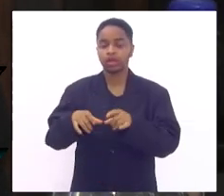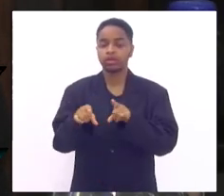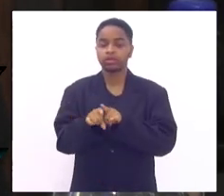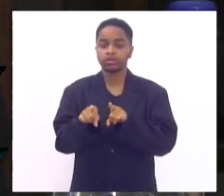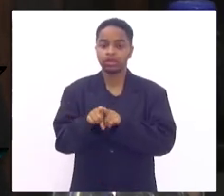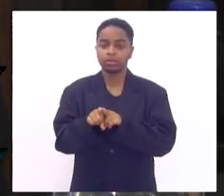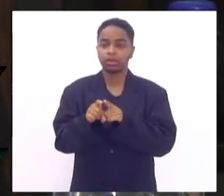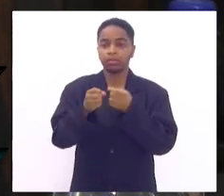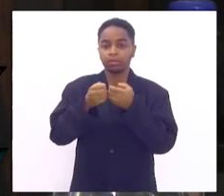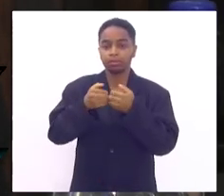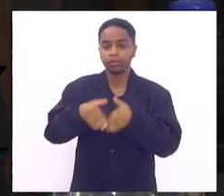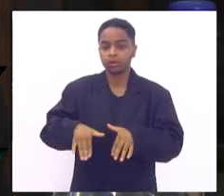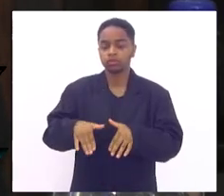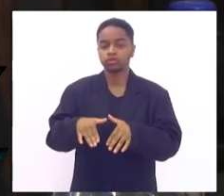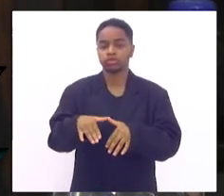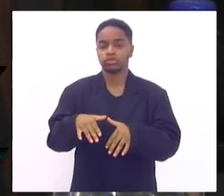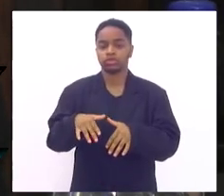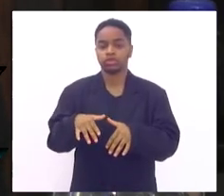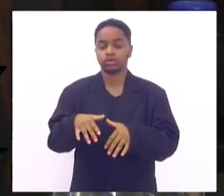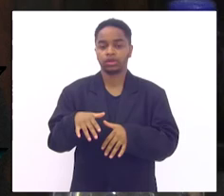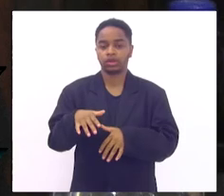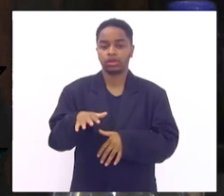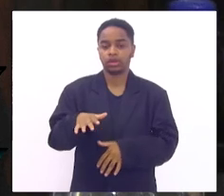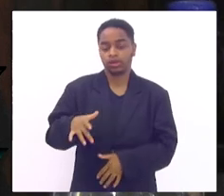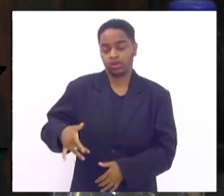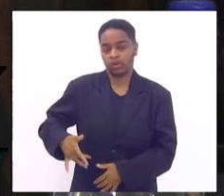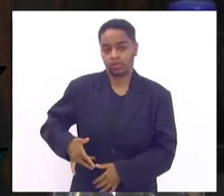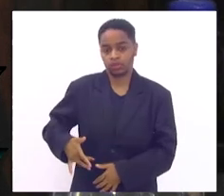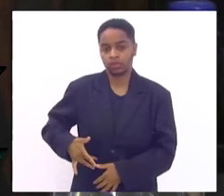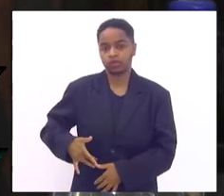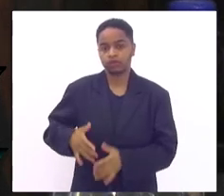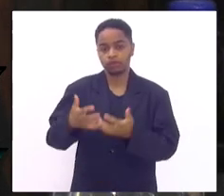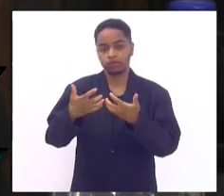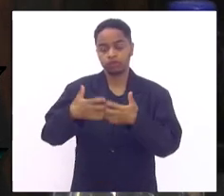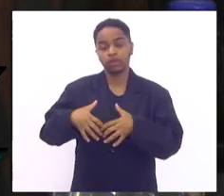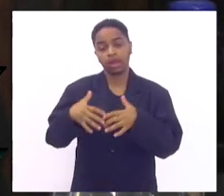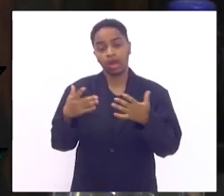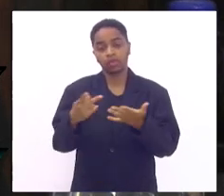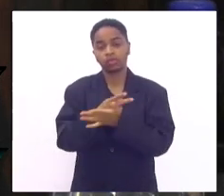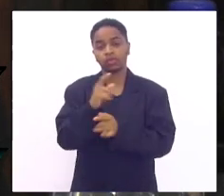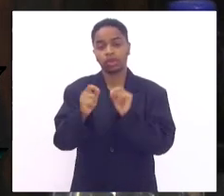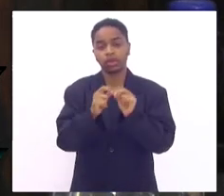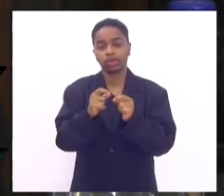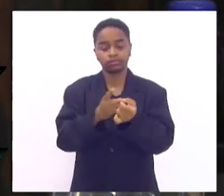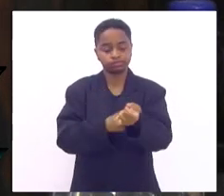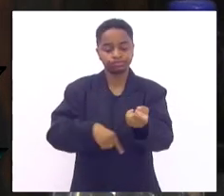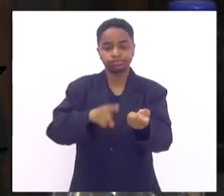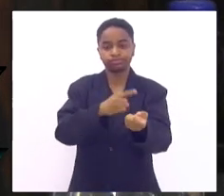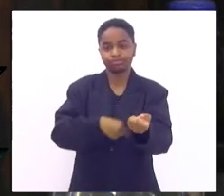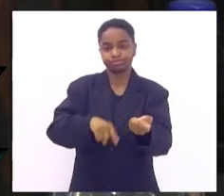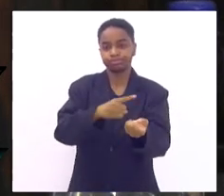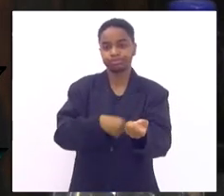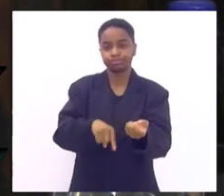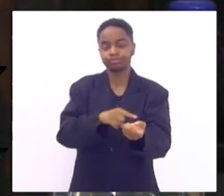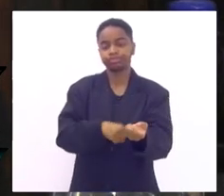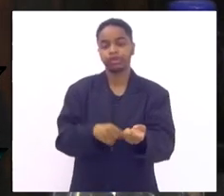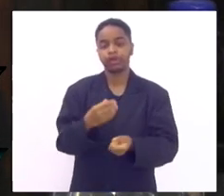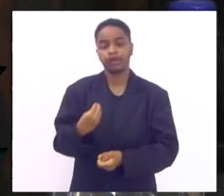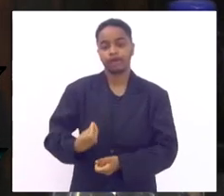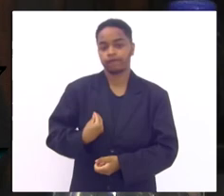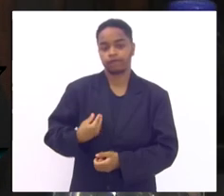para a incidência renal crônica que resulta em hemodiálise para resto da vida da pessoa além disso